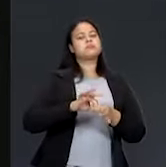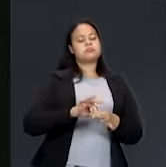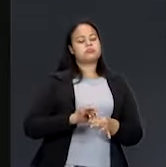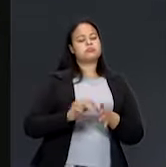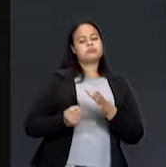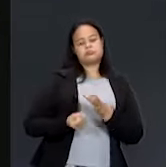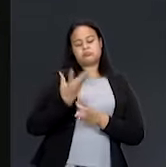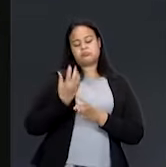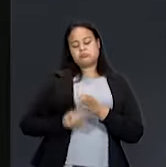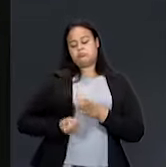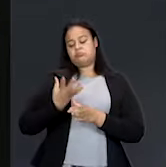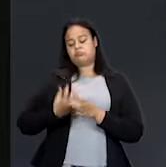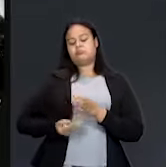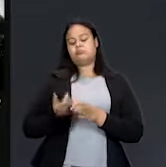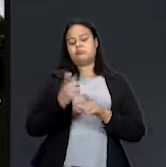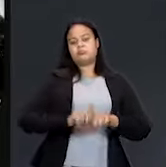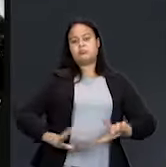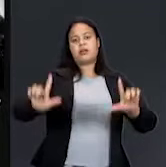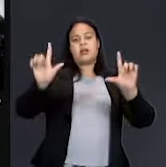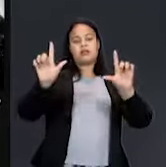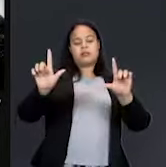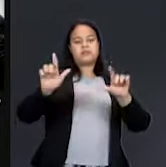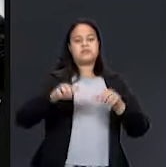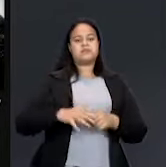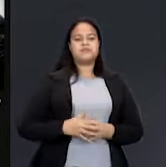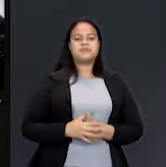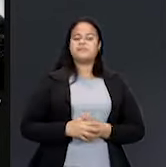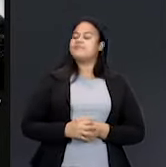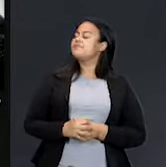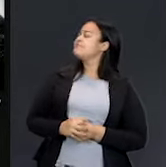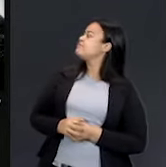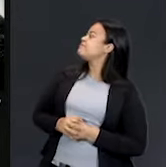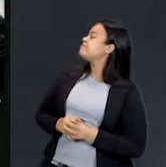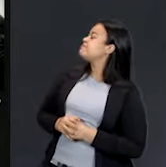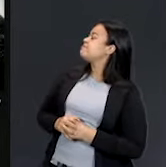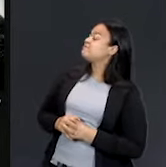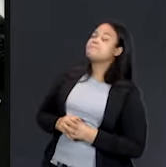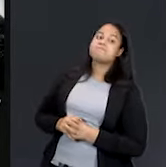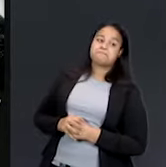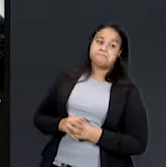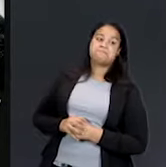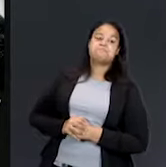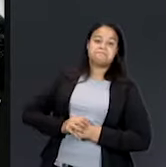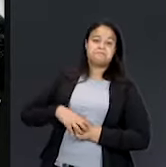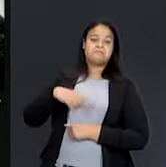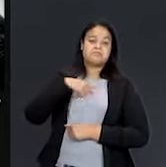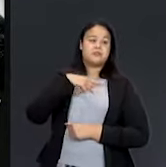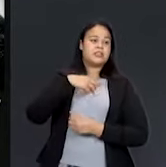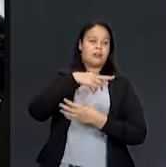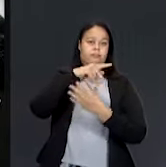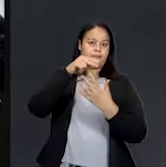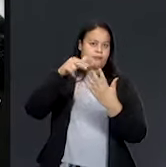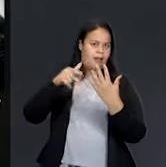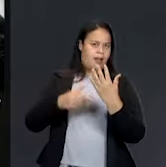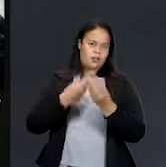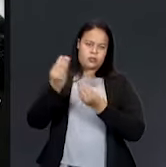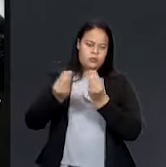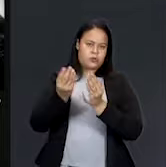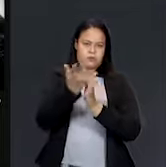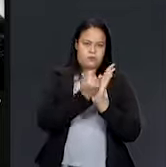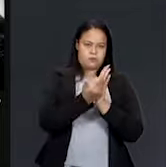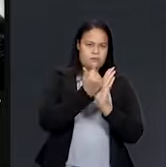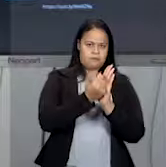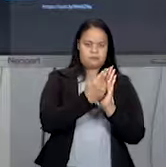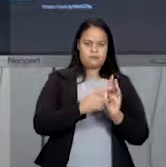reprodução da imagem. Deixa eu ver se eu coloquei aqui. Sim, existem várias maneiras de se fazer uma gravura.